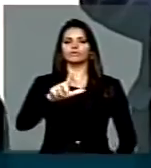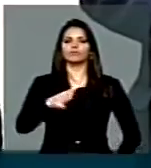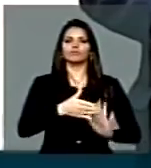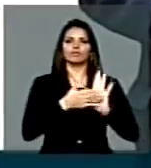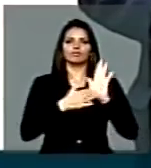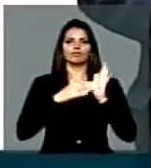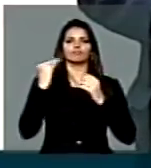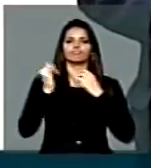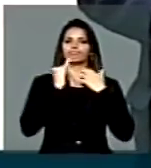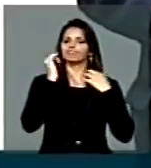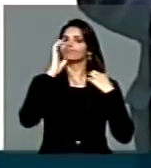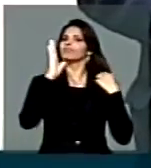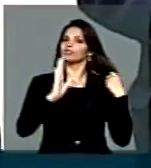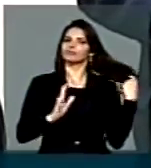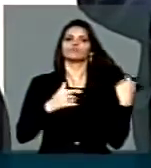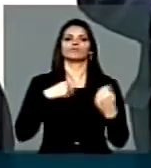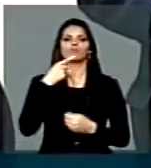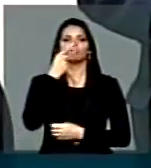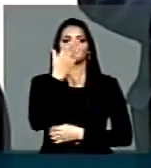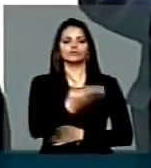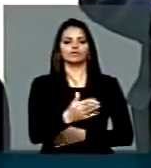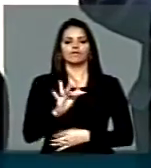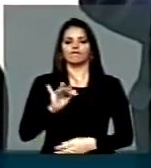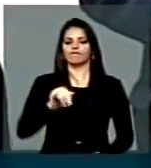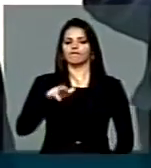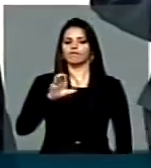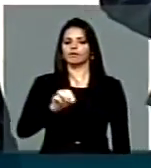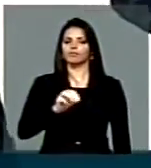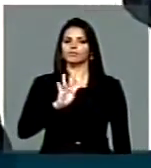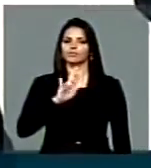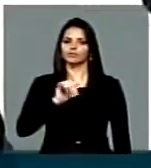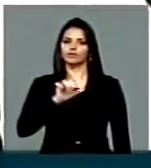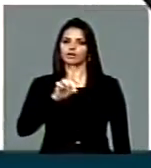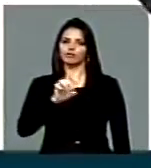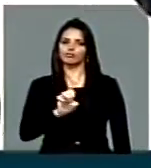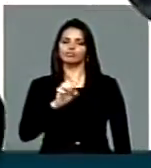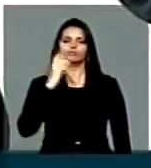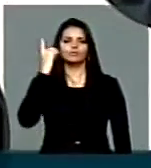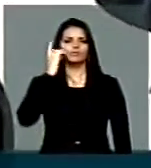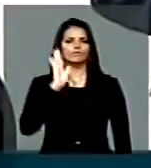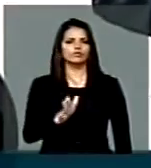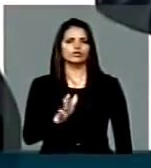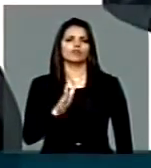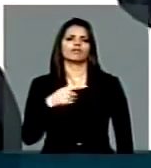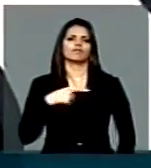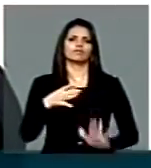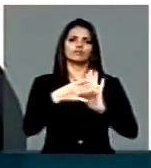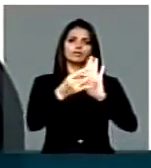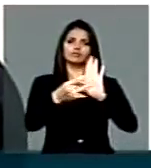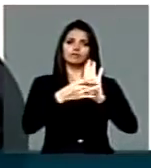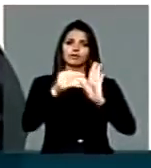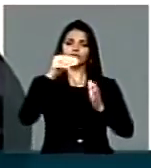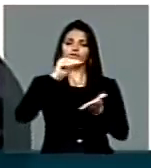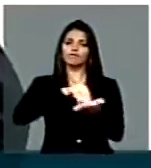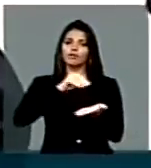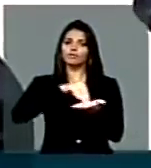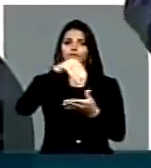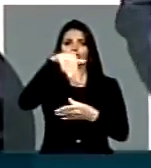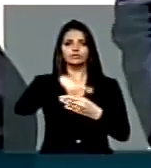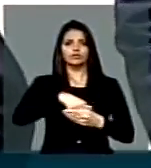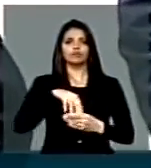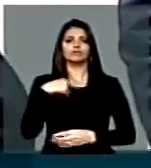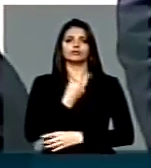para o país, como já falou aqui o deputado Fábio Tradi, e que faltam apenas os destaques. Então é preciso que nós